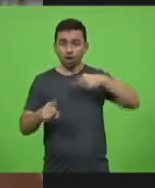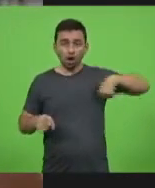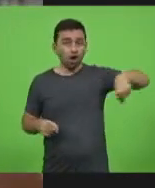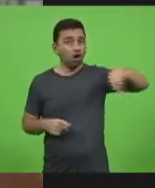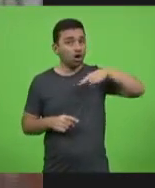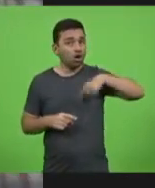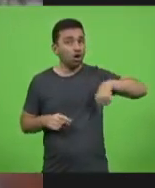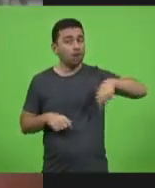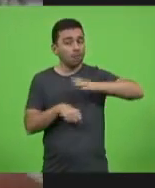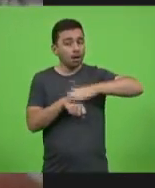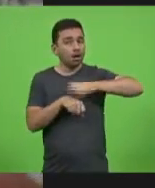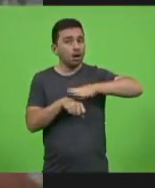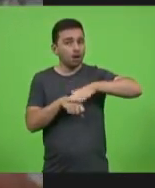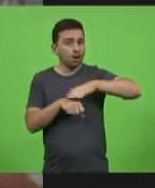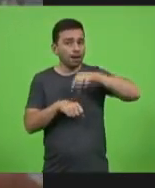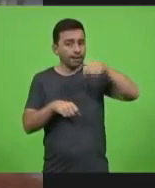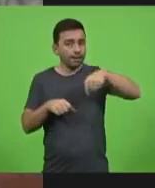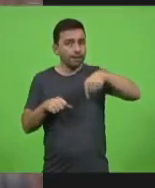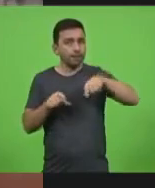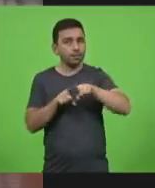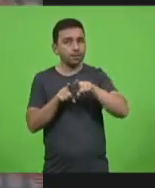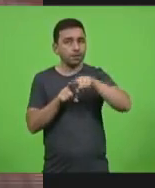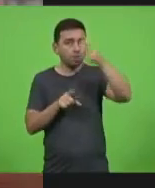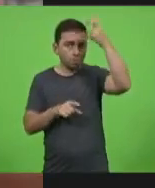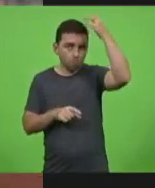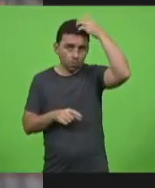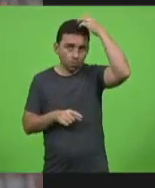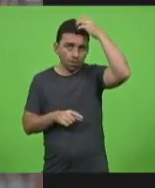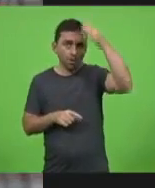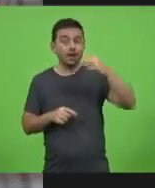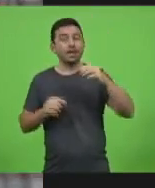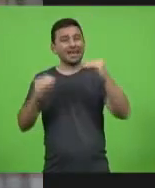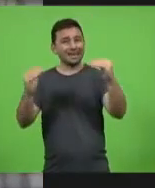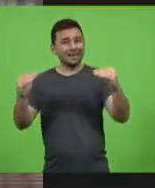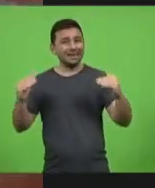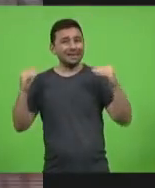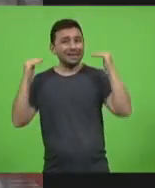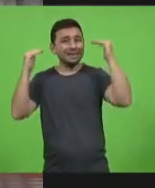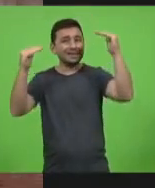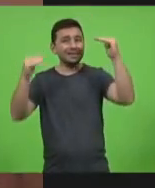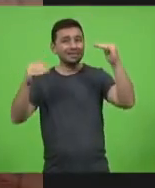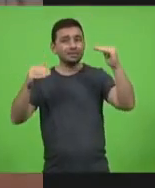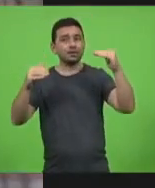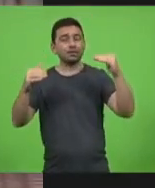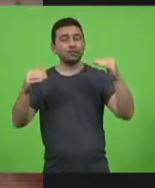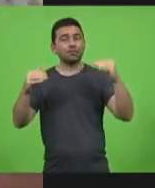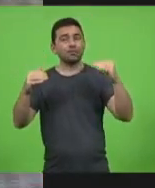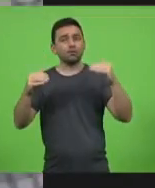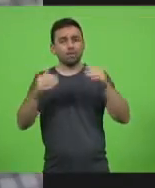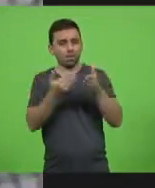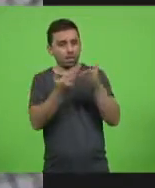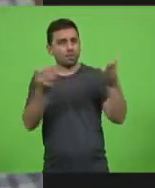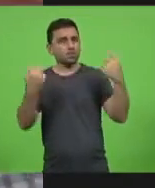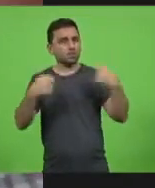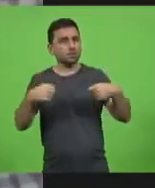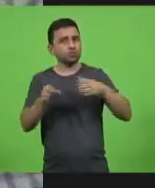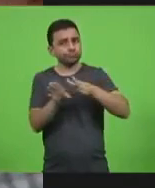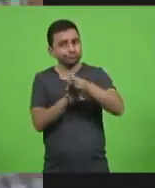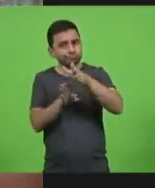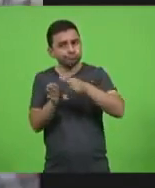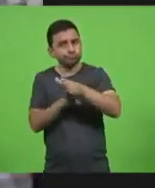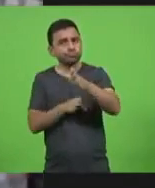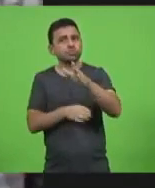Nós temos culpa. Agora, deputado Silvio, os líderes maiores precisam informar as pessoas e vossa